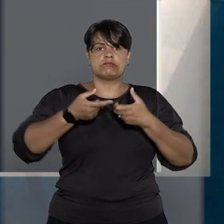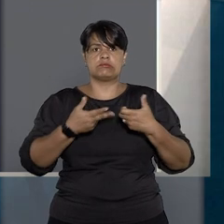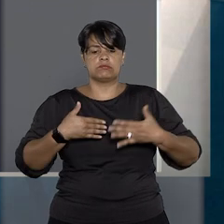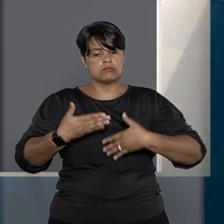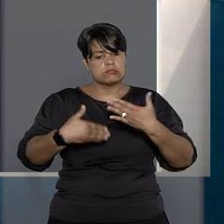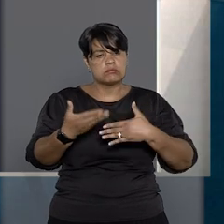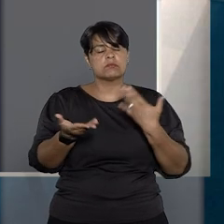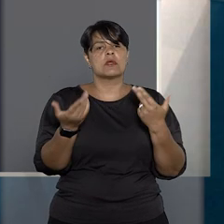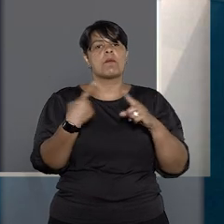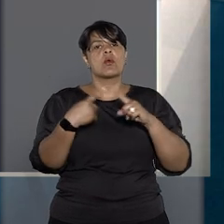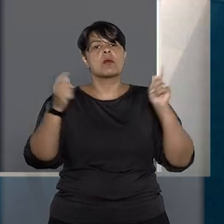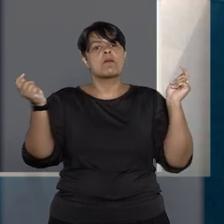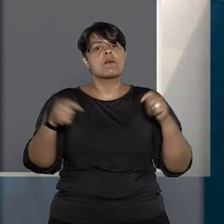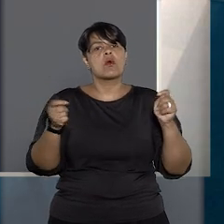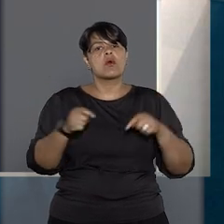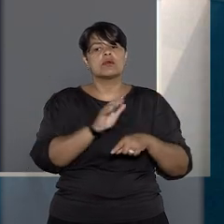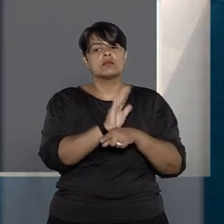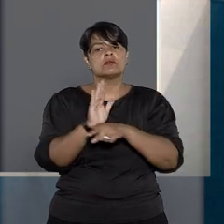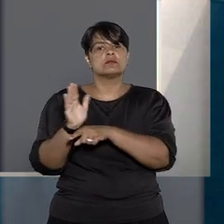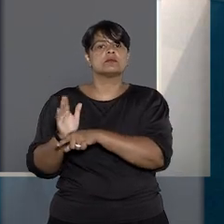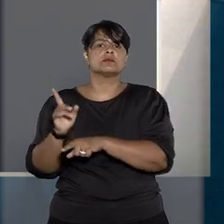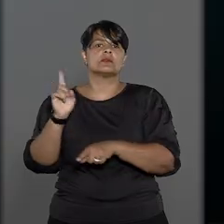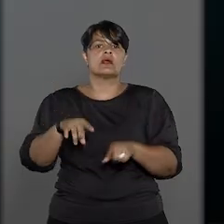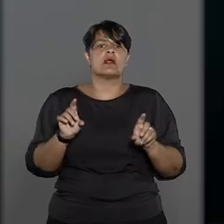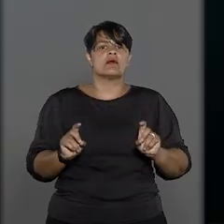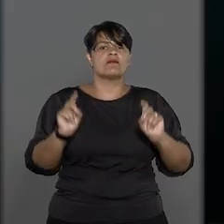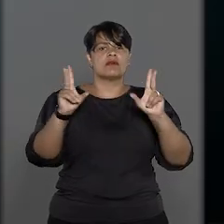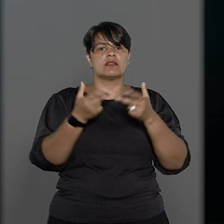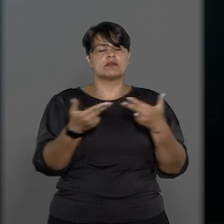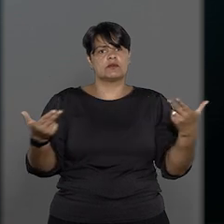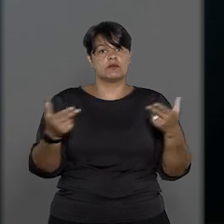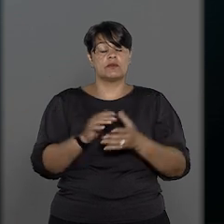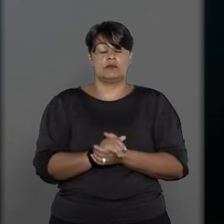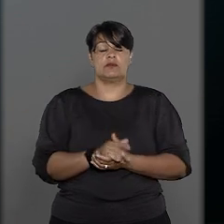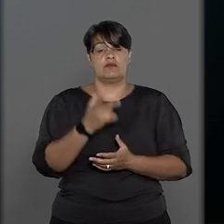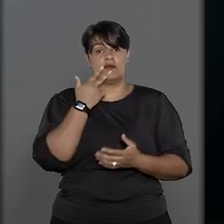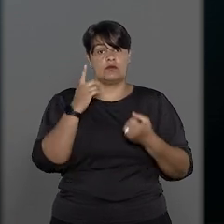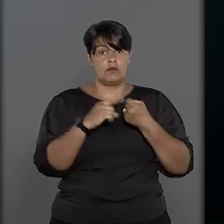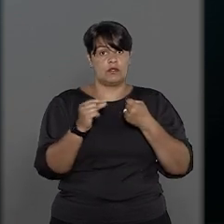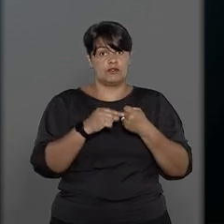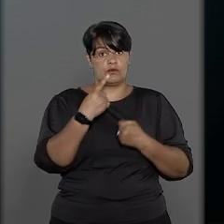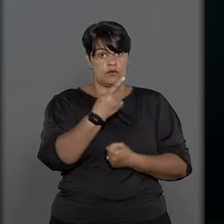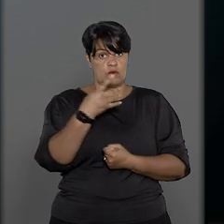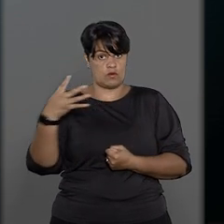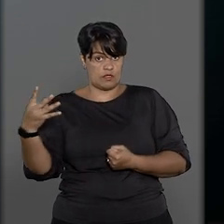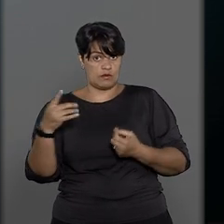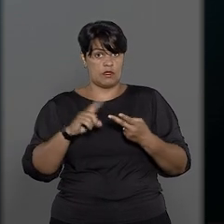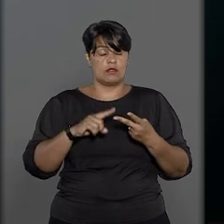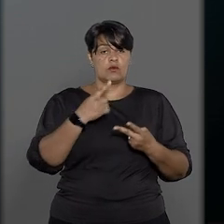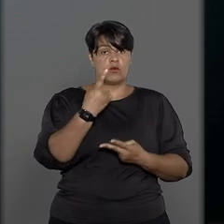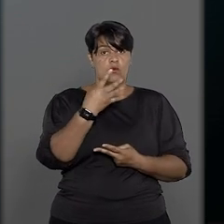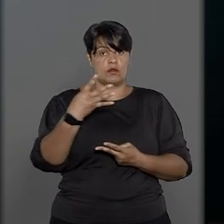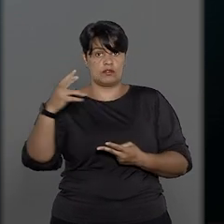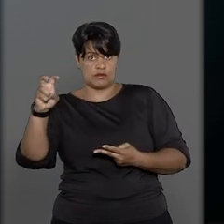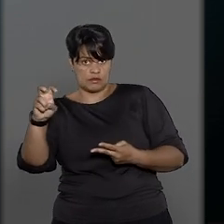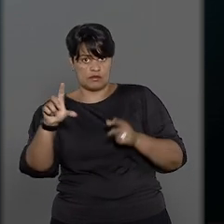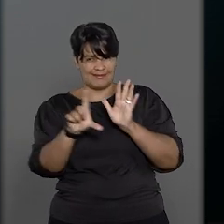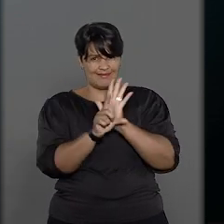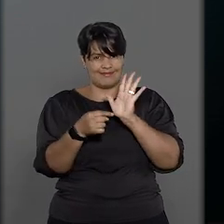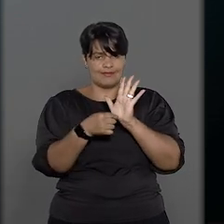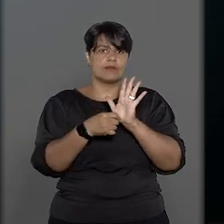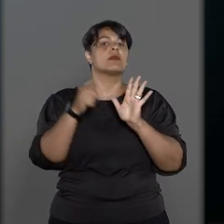como forma de possibilitar a alienação do bem. Ele ressaltou que os artigos 144 e 145 da lei